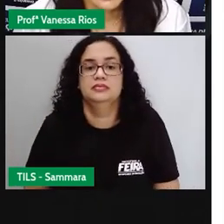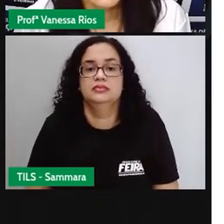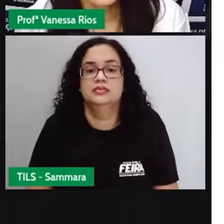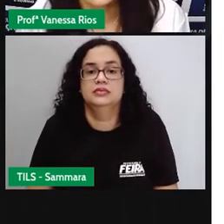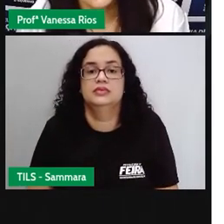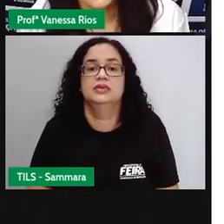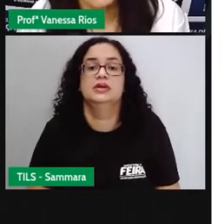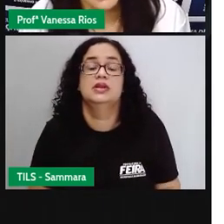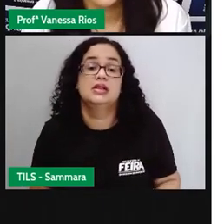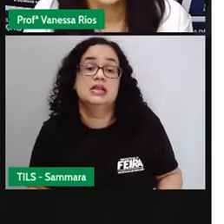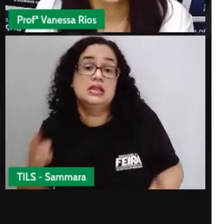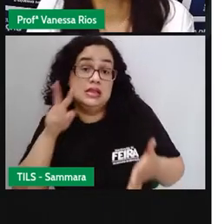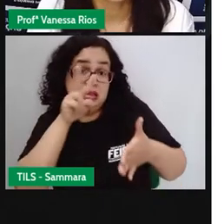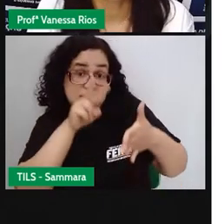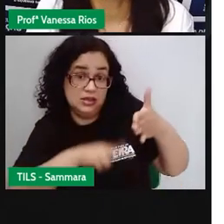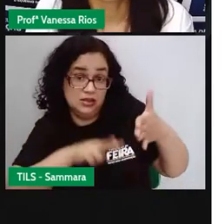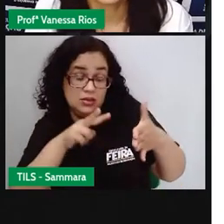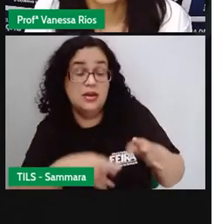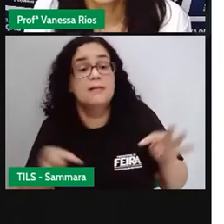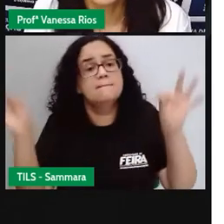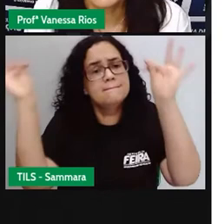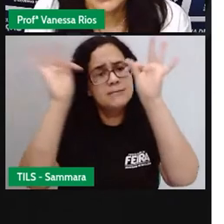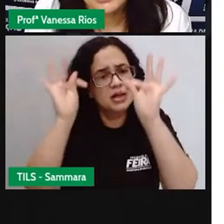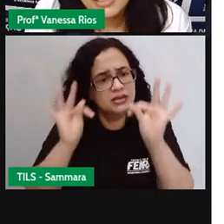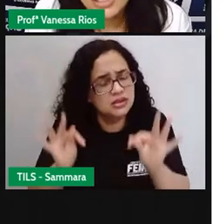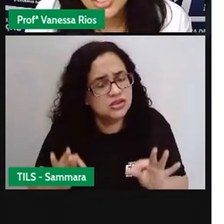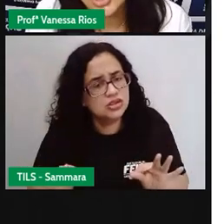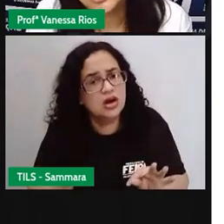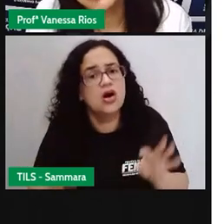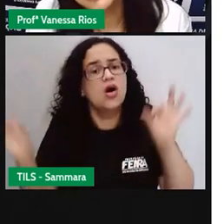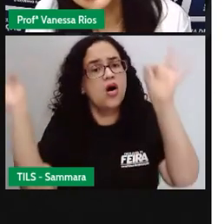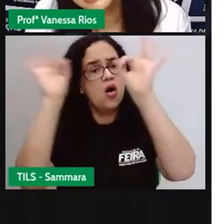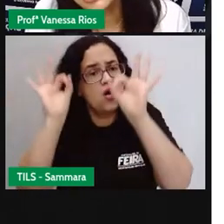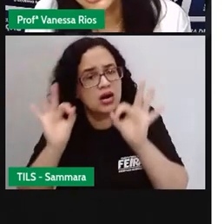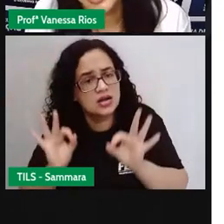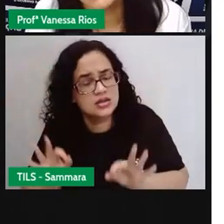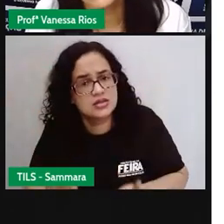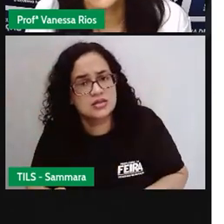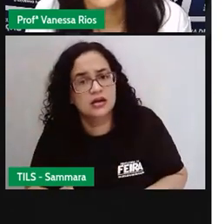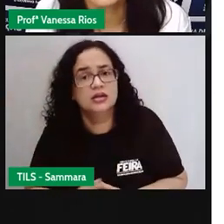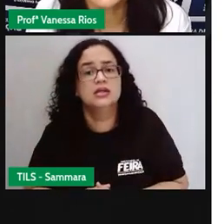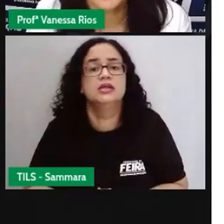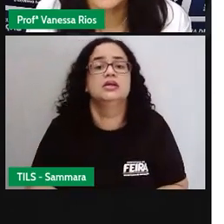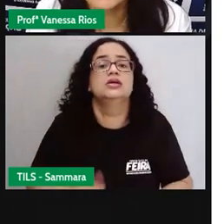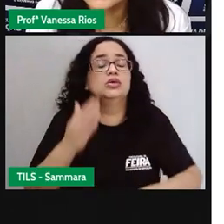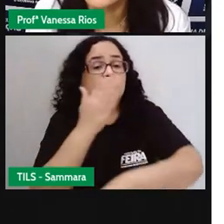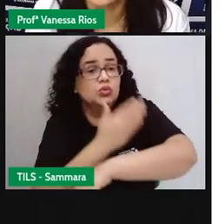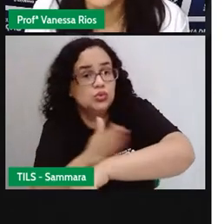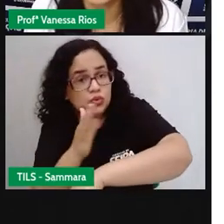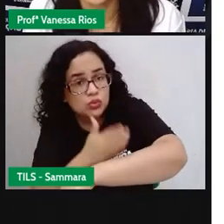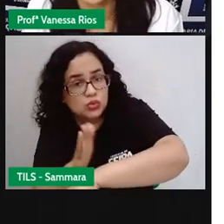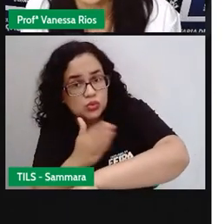E aí, antes de partir para a leitura, é muito importante a gente planejar os nossos hábitos e também os nossos